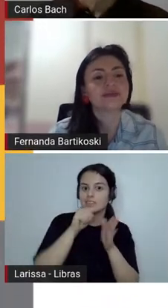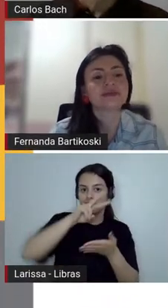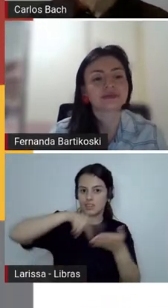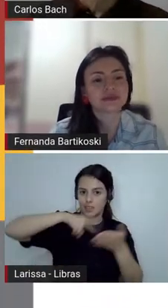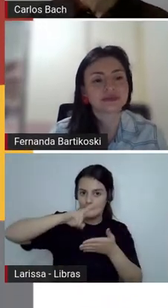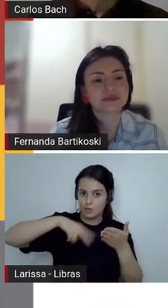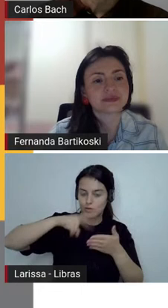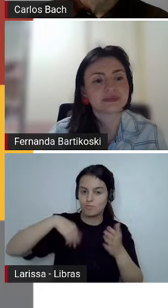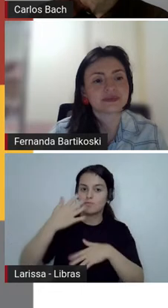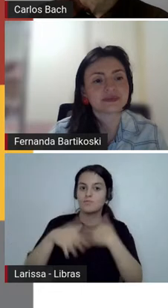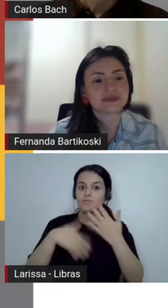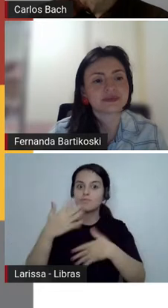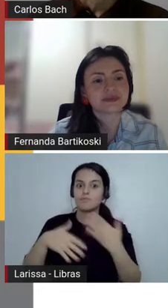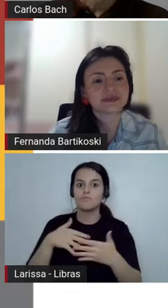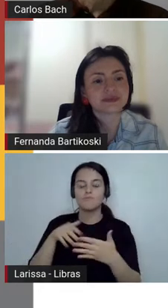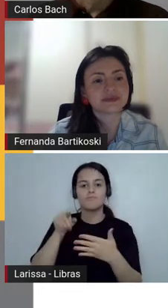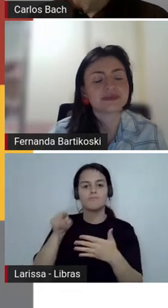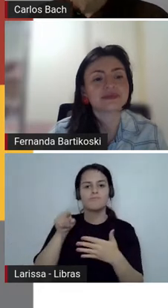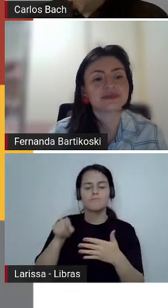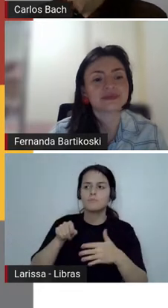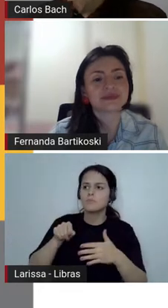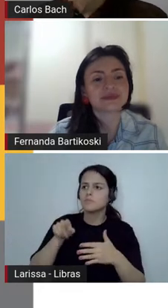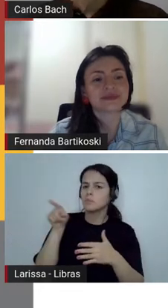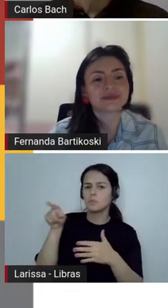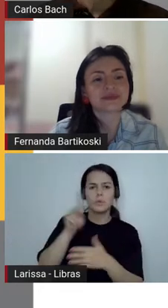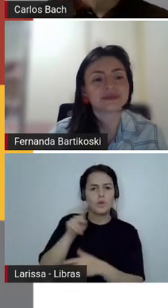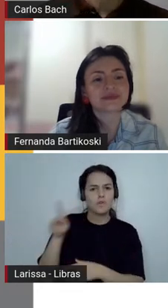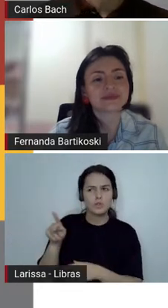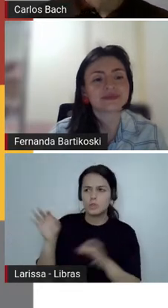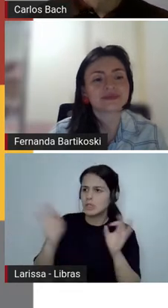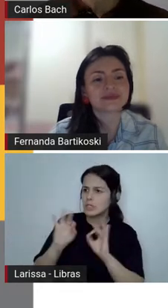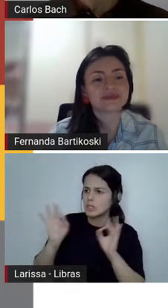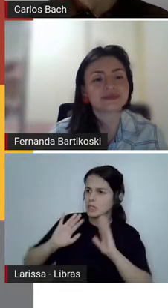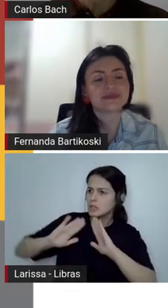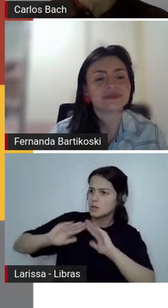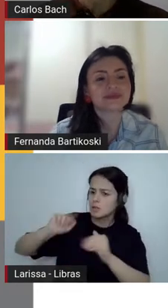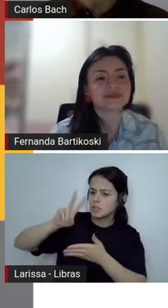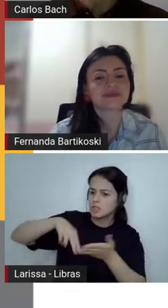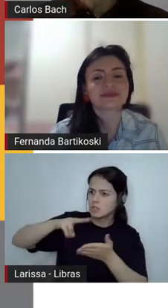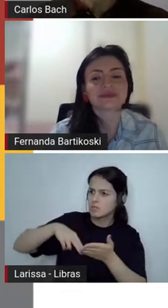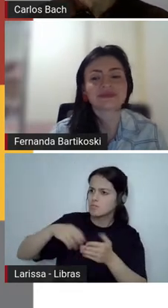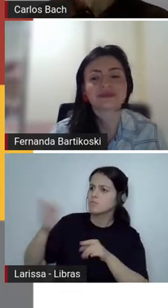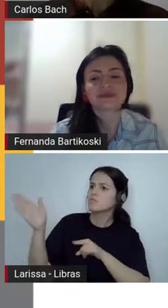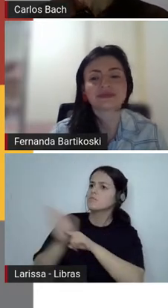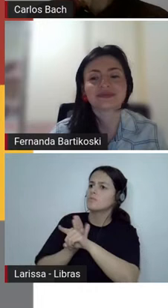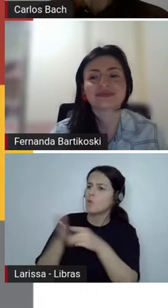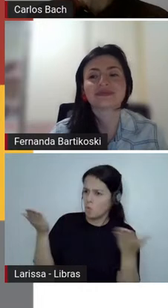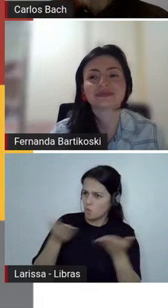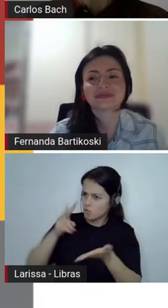professor, hoje não vai ter a leitura? Na hora da leitura, olha, está no momento da leitura.